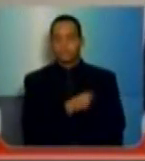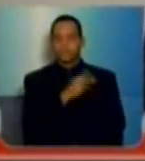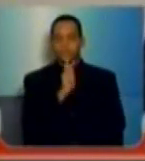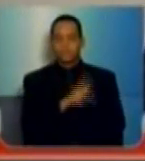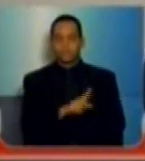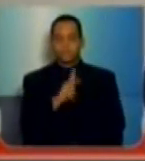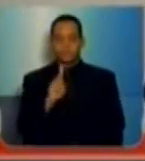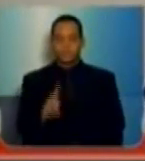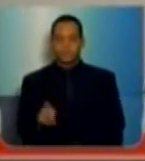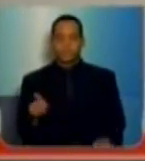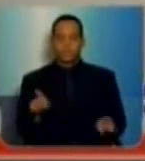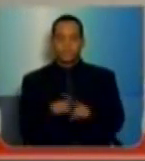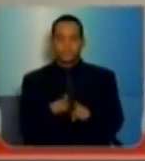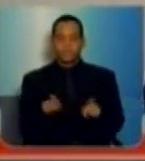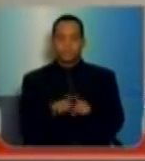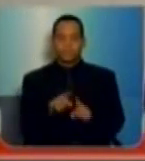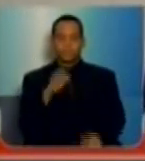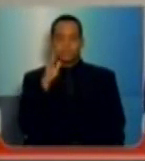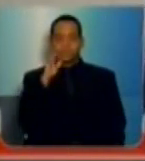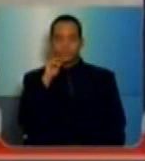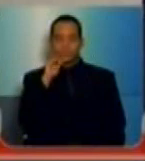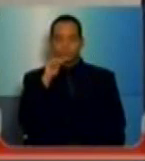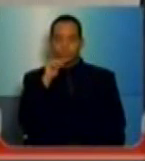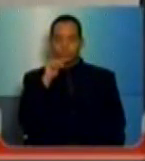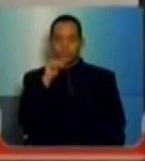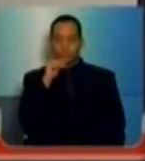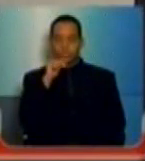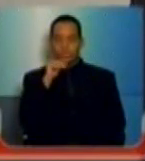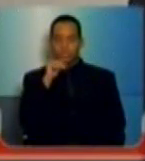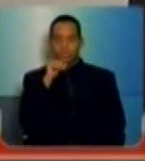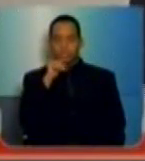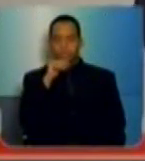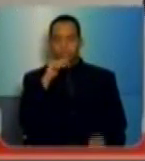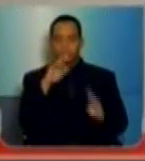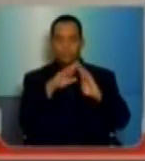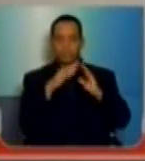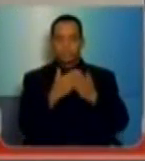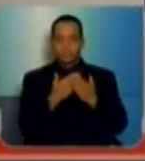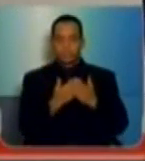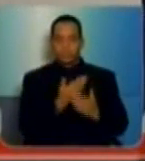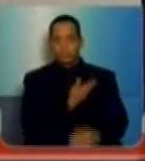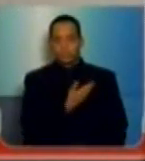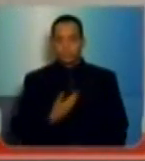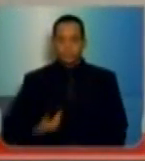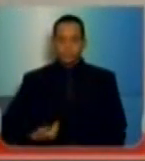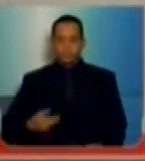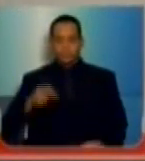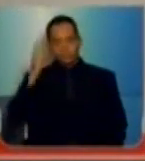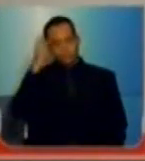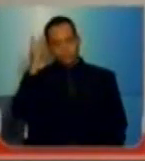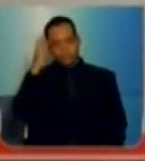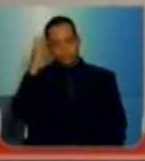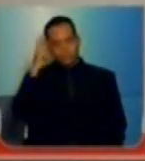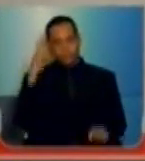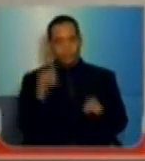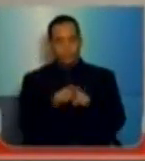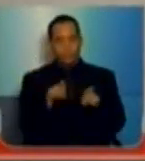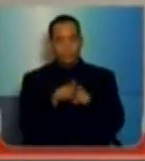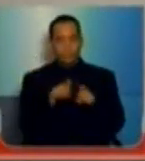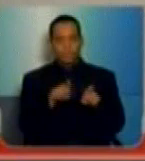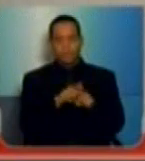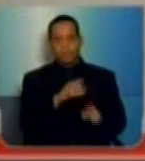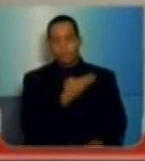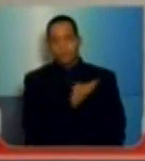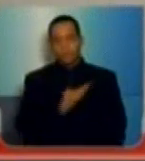professores e dos servidores da rede municipal de São Paulo. Senhor presidente, como se já não bastasse, que o governo fez